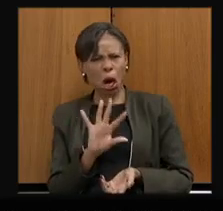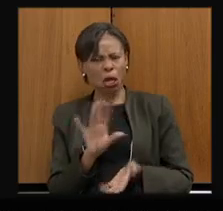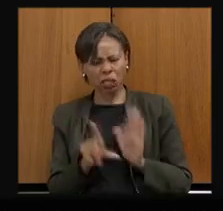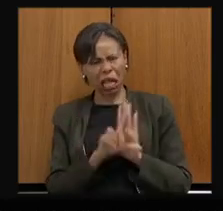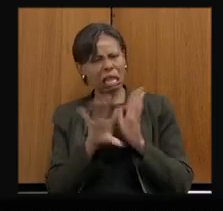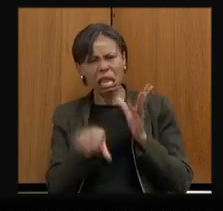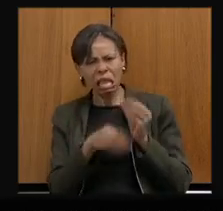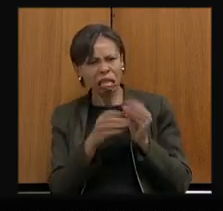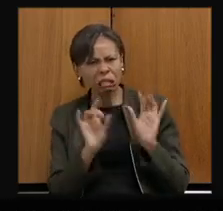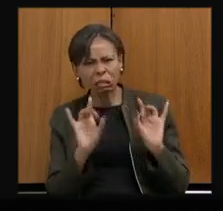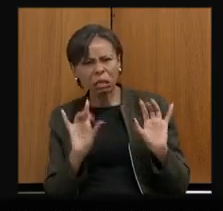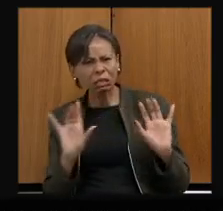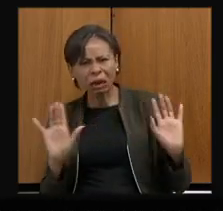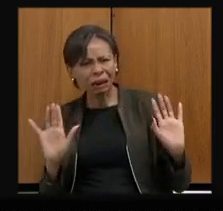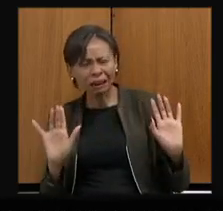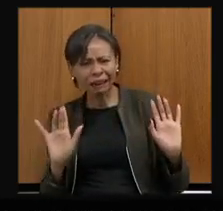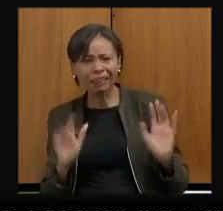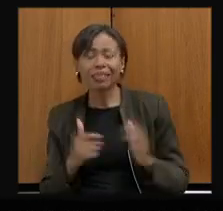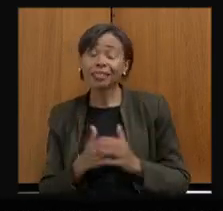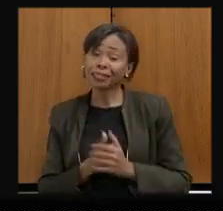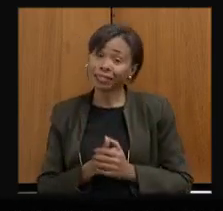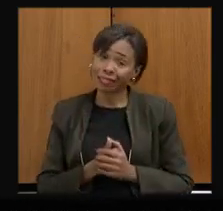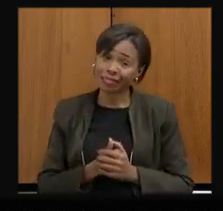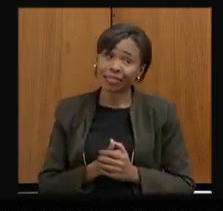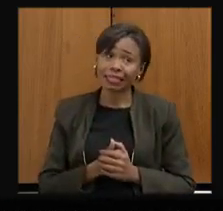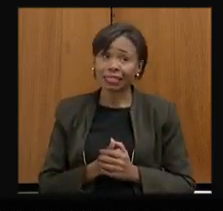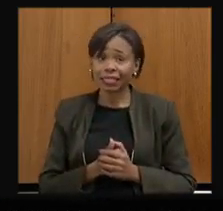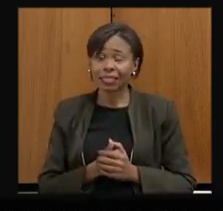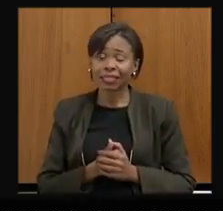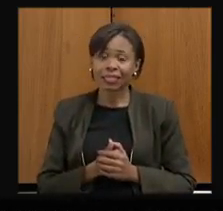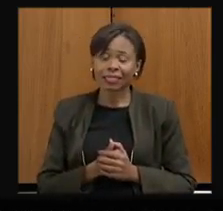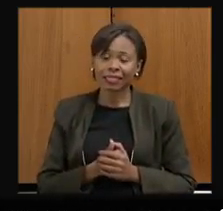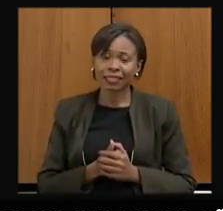o que falo então seja quanto a vida